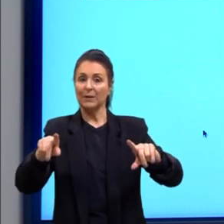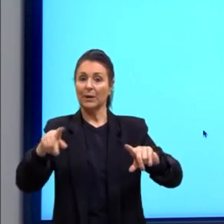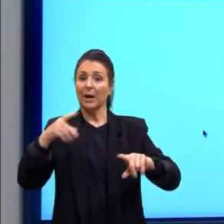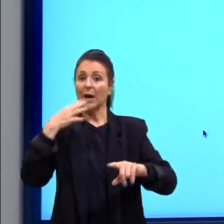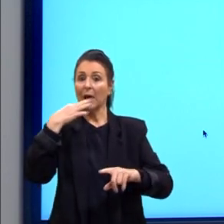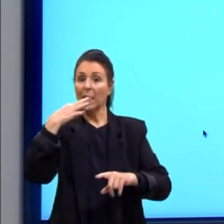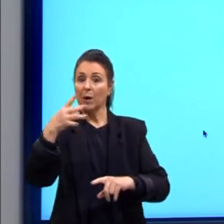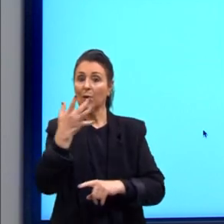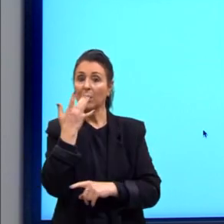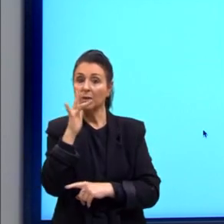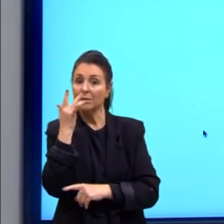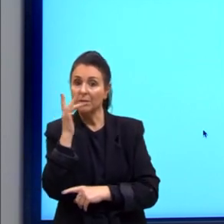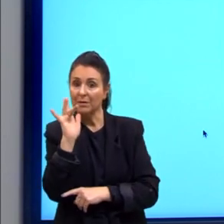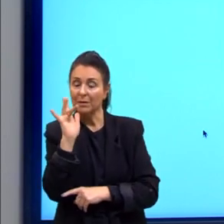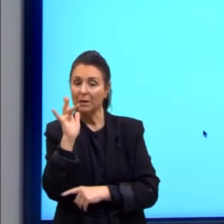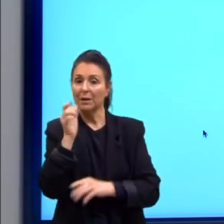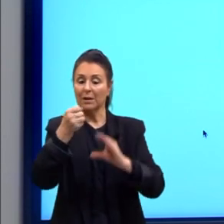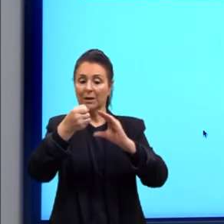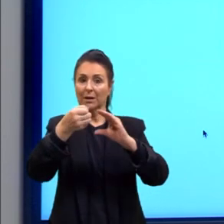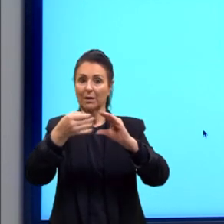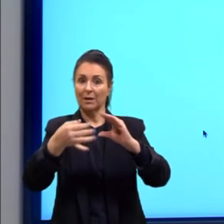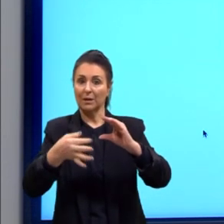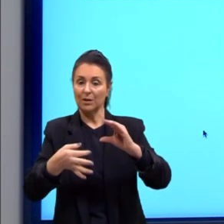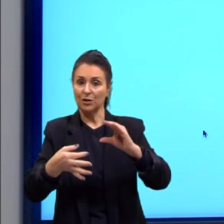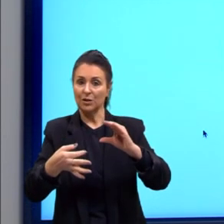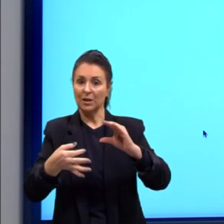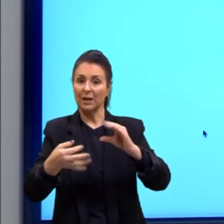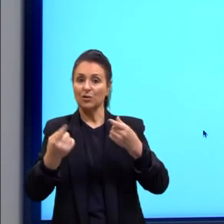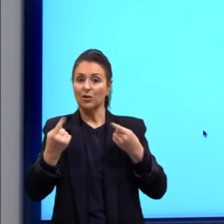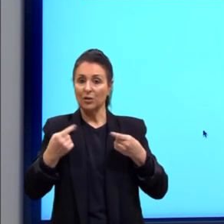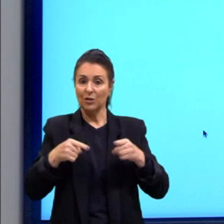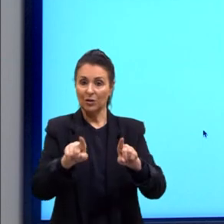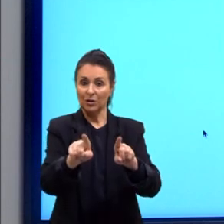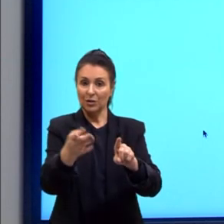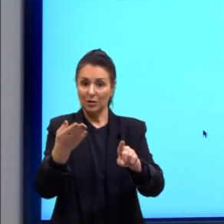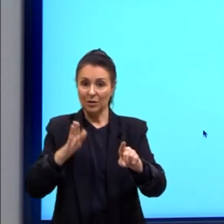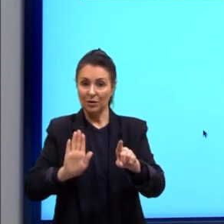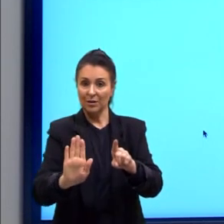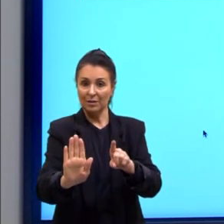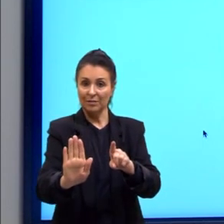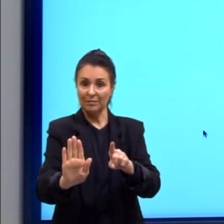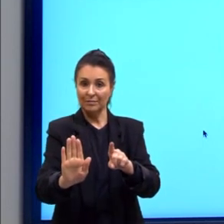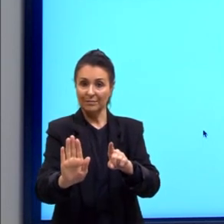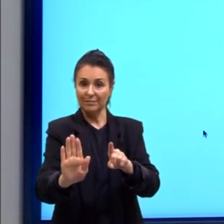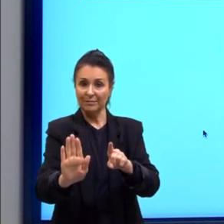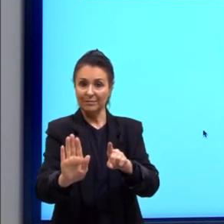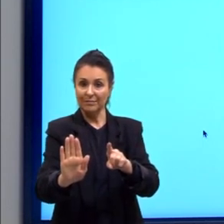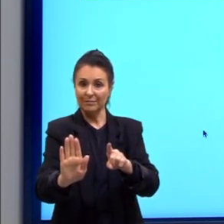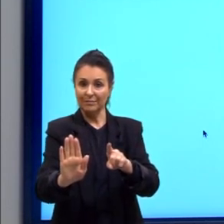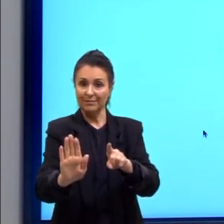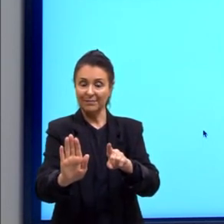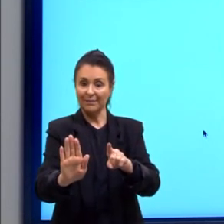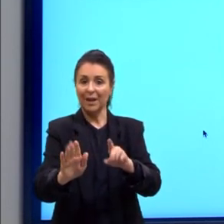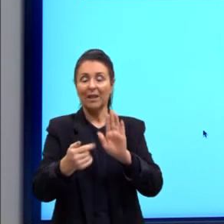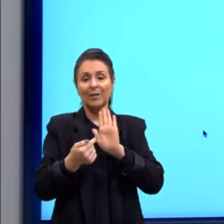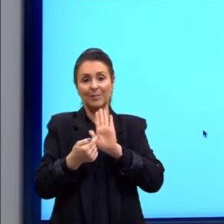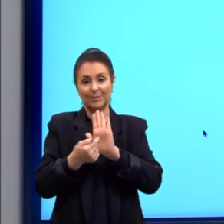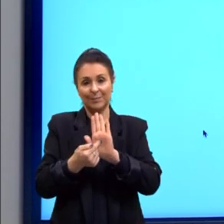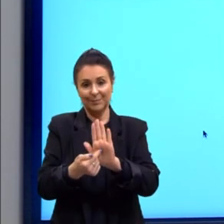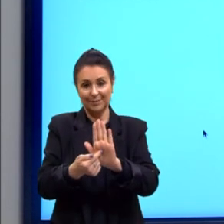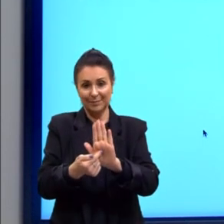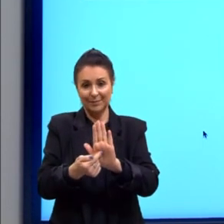diz respeito à característica de recessivo. então ela vai aparecer